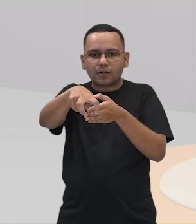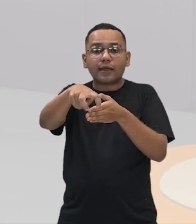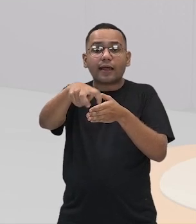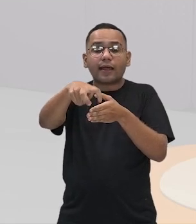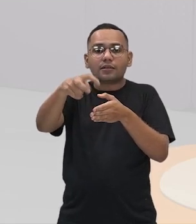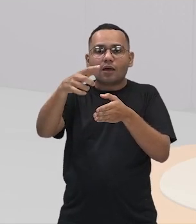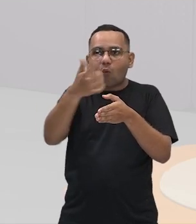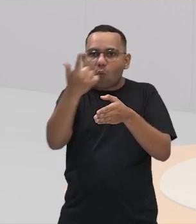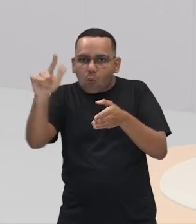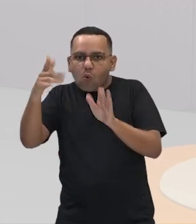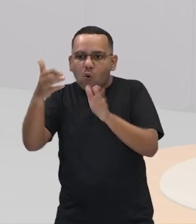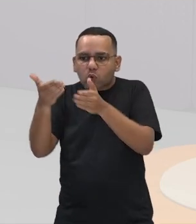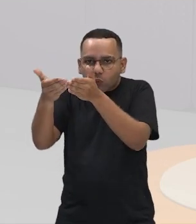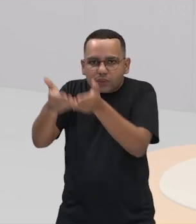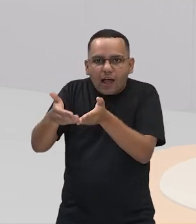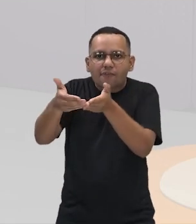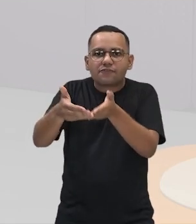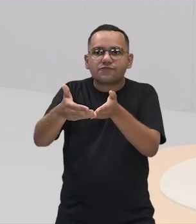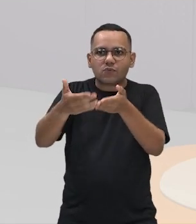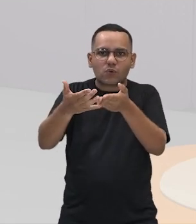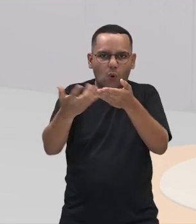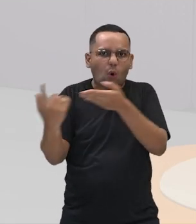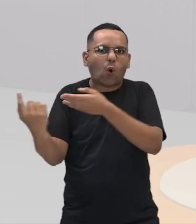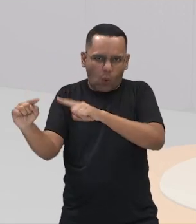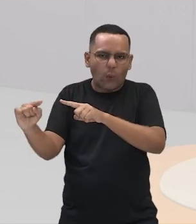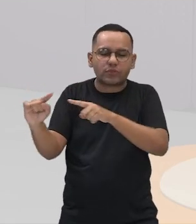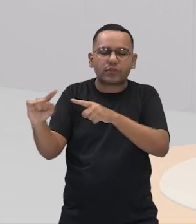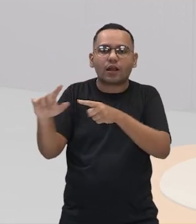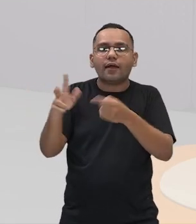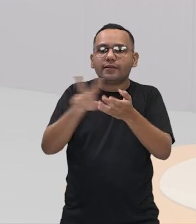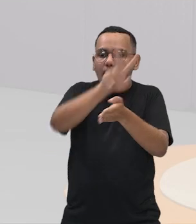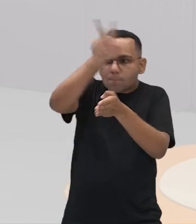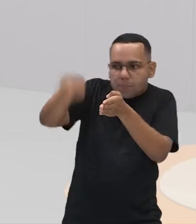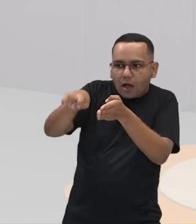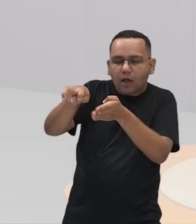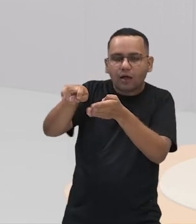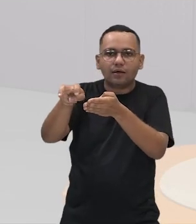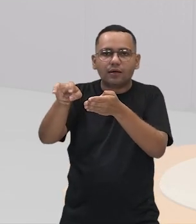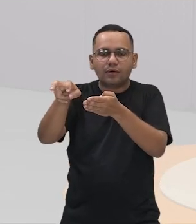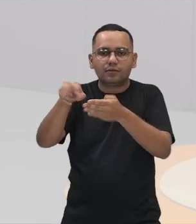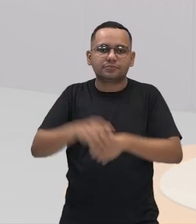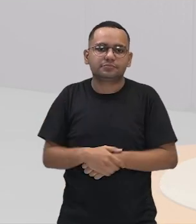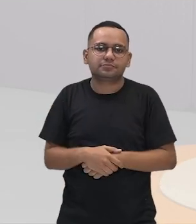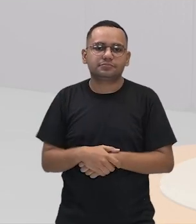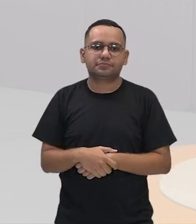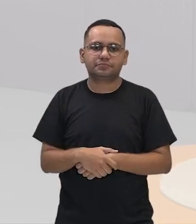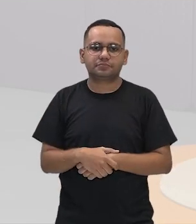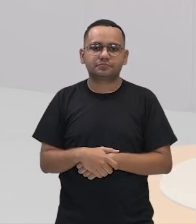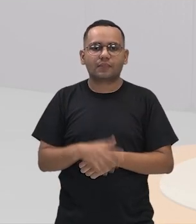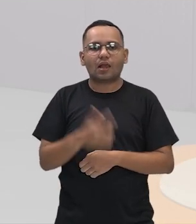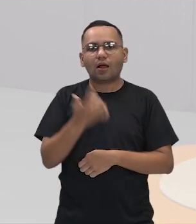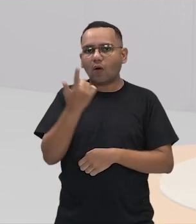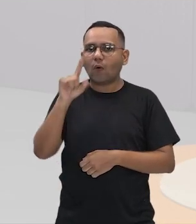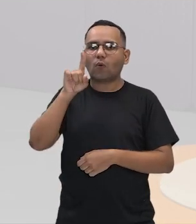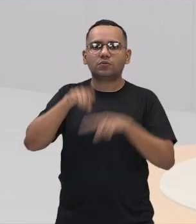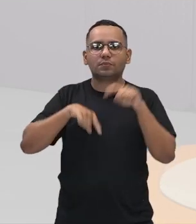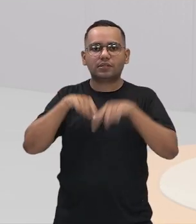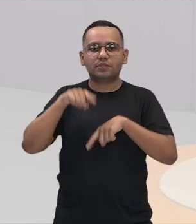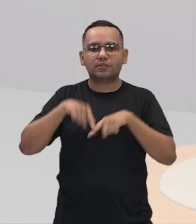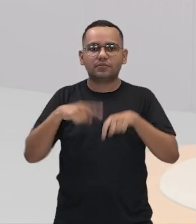então, atrelado ao navio romano. Então, aí temos o tal do covo. Mas nós temos outros instrumentos. Vamos lá ver o outro?